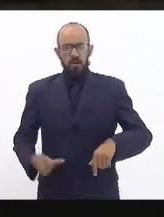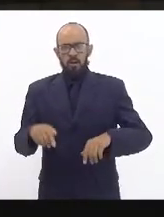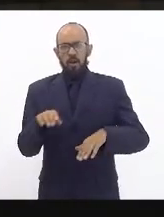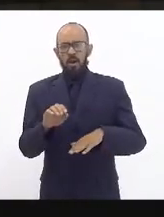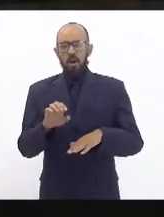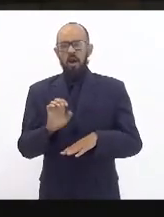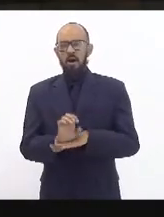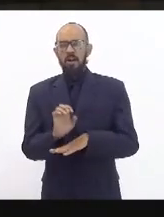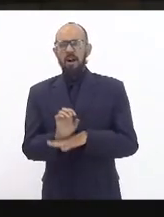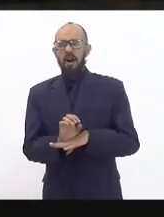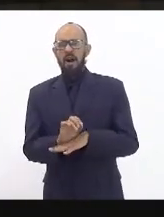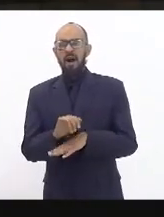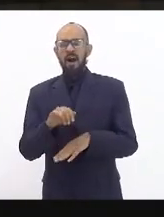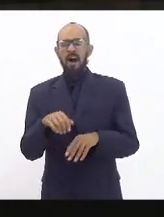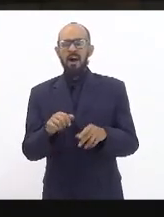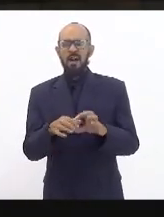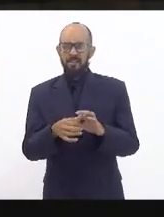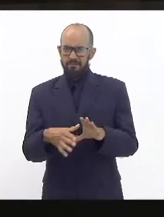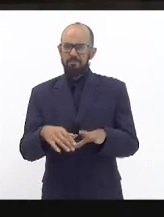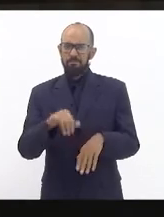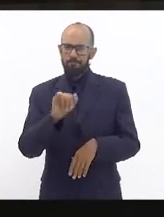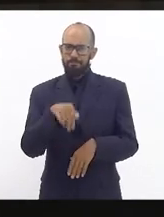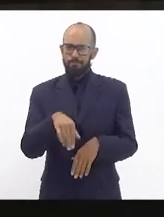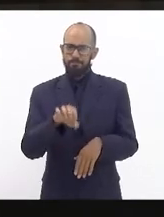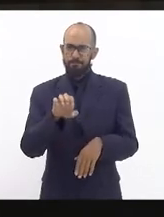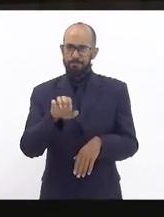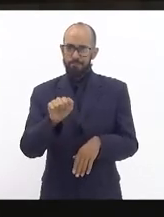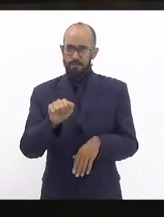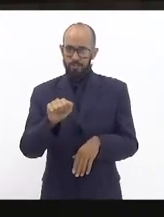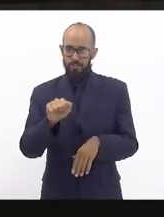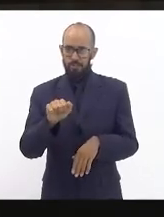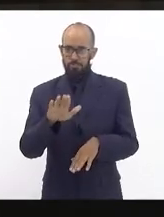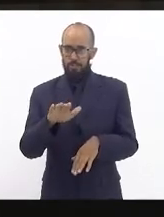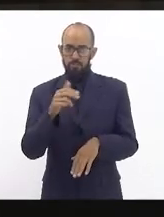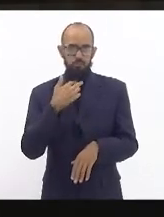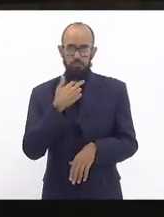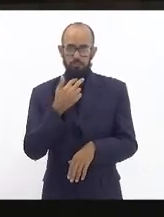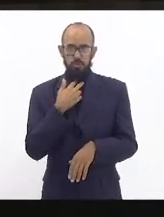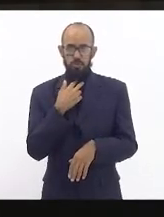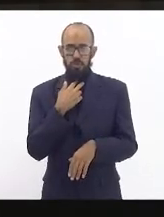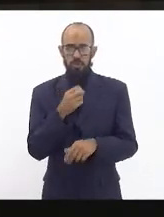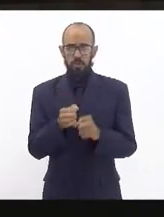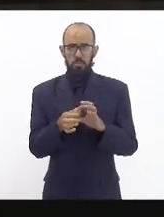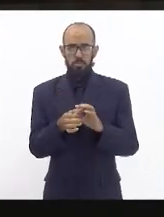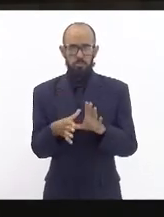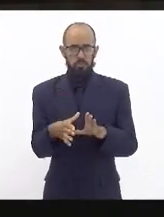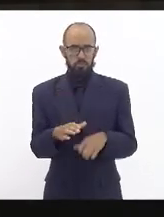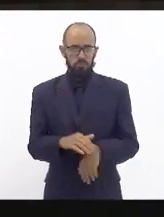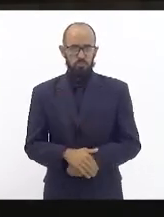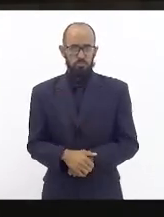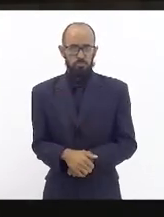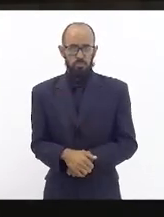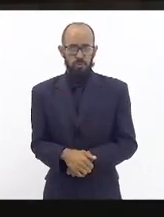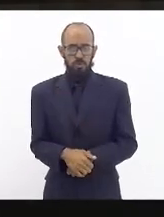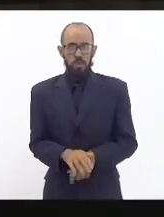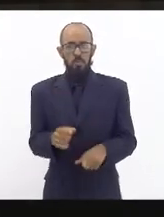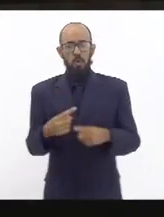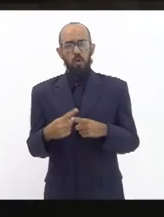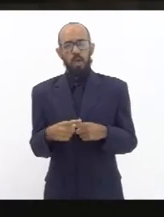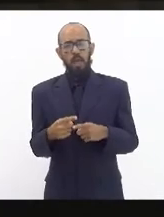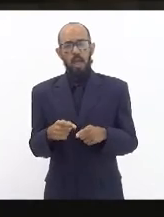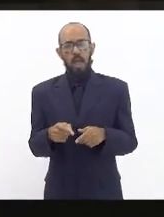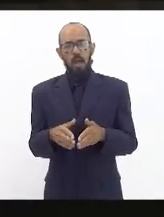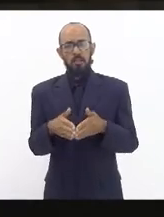através do INEA ainda emite uma licença ambiental sem poder emitir que a licença ambiental ela antecede